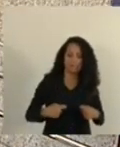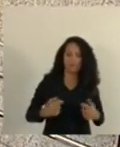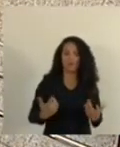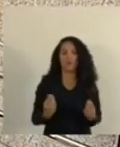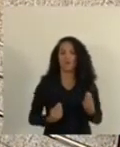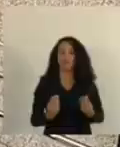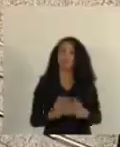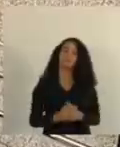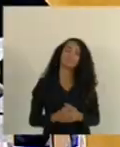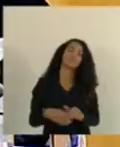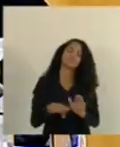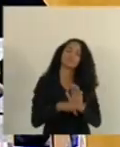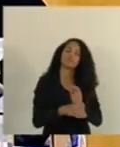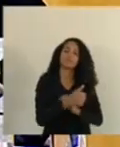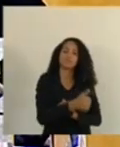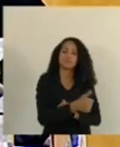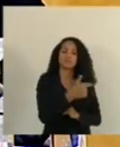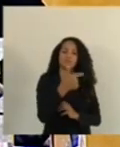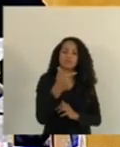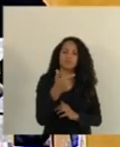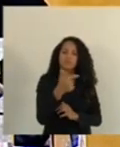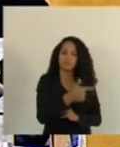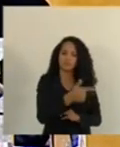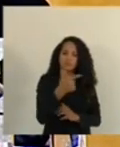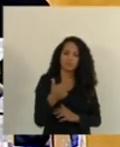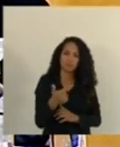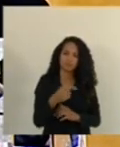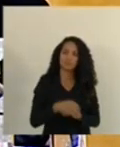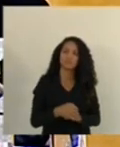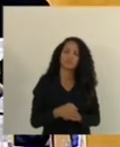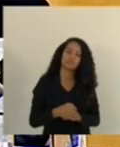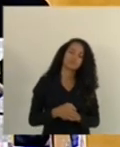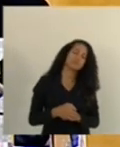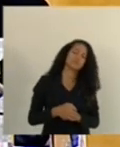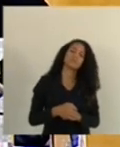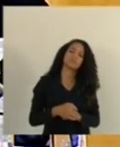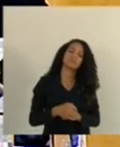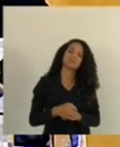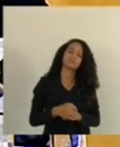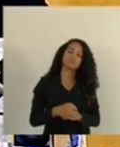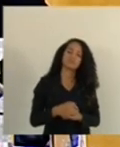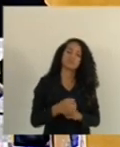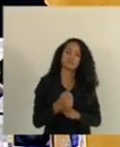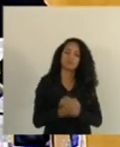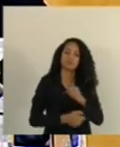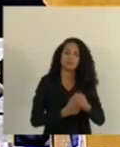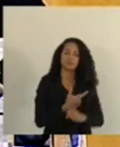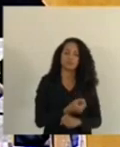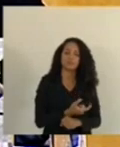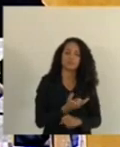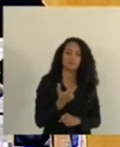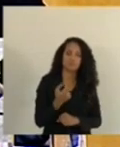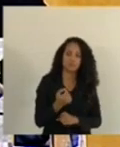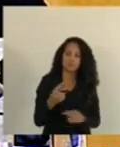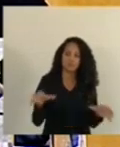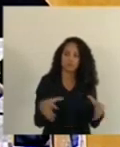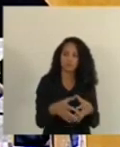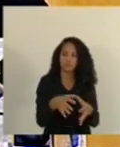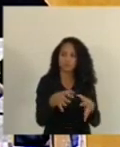item da pauta, Pareceres 20, 2020, da Comissão de Justiça,